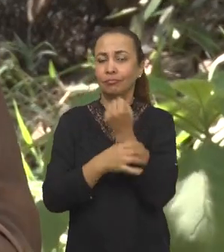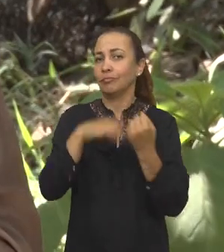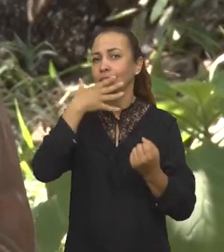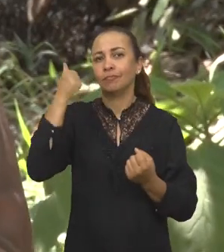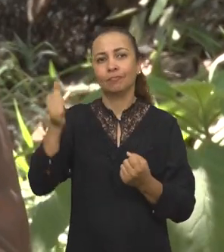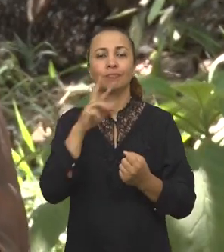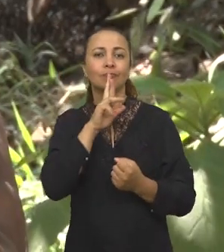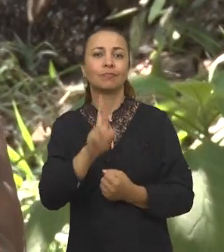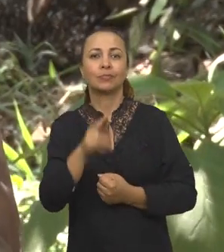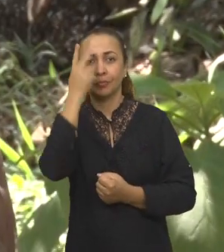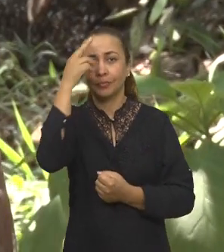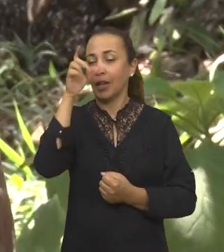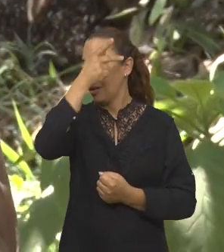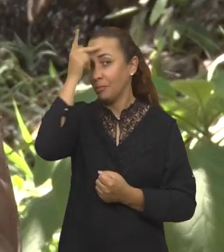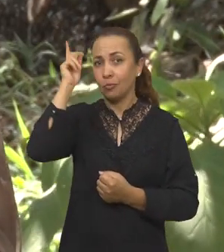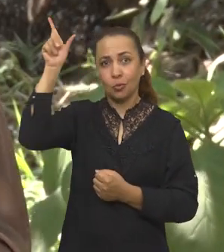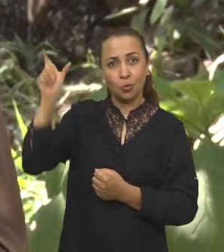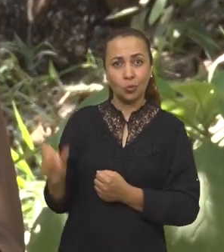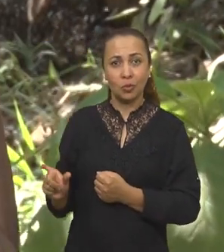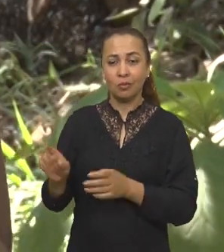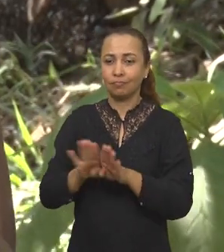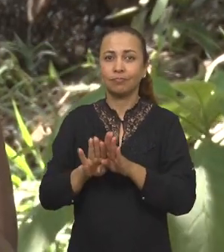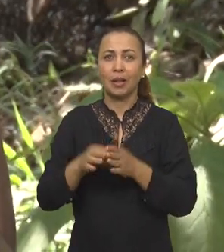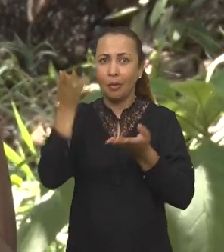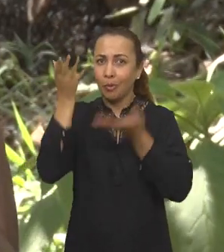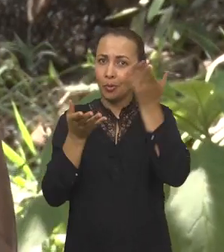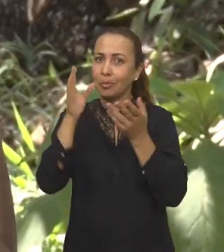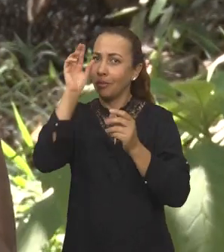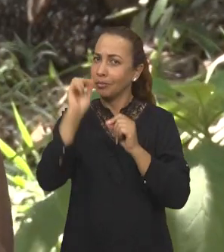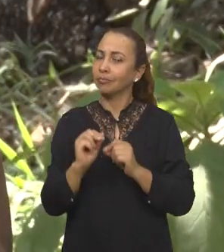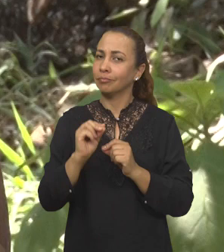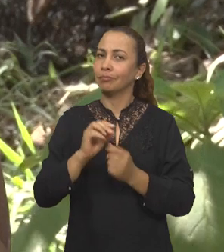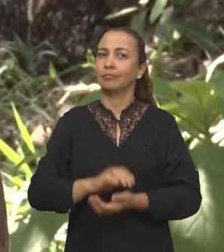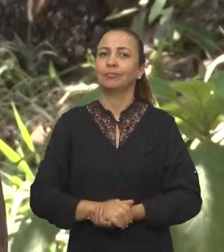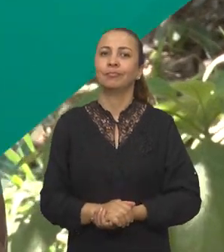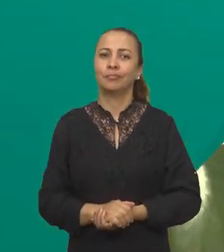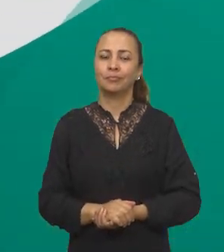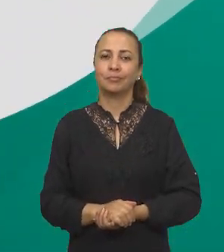melhores resultados para os pacientes e ainda economia para o SUS.